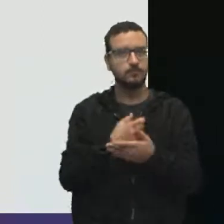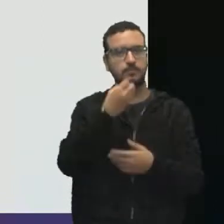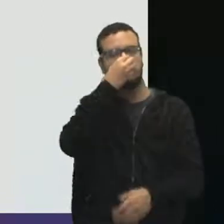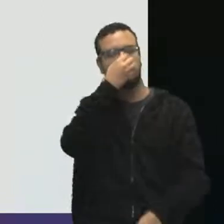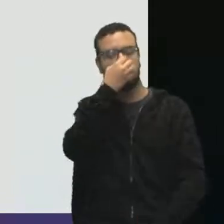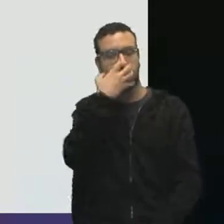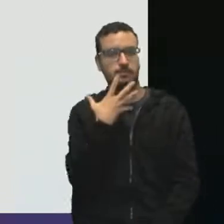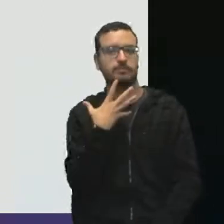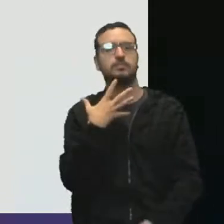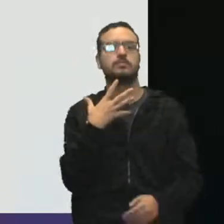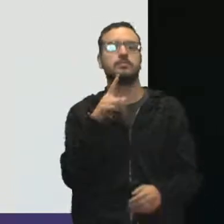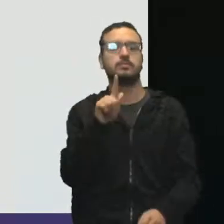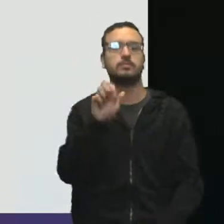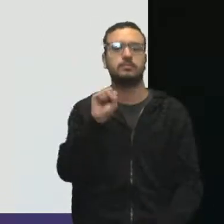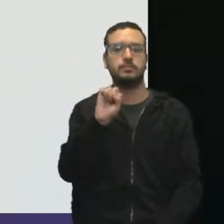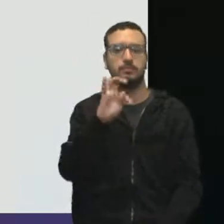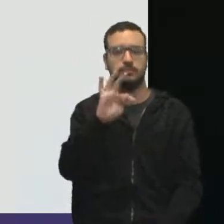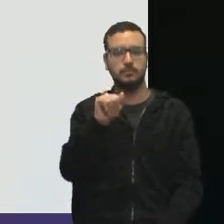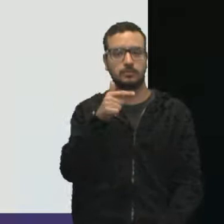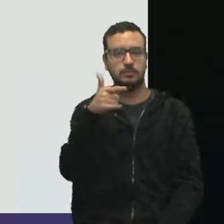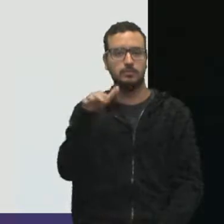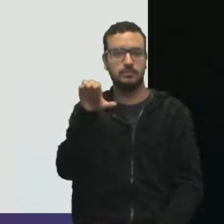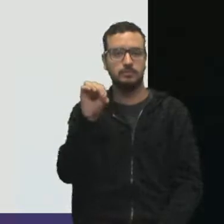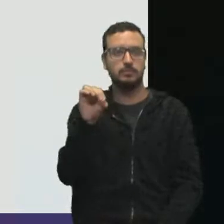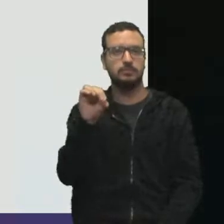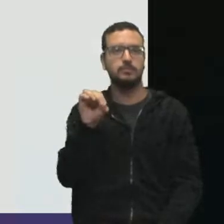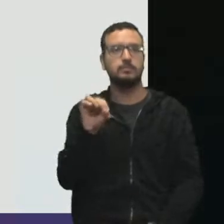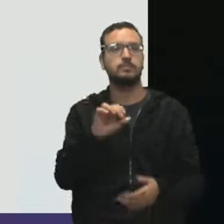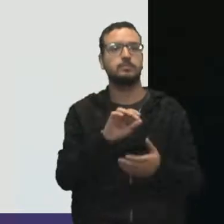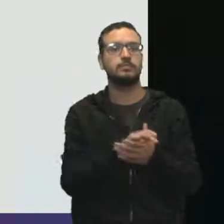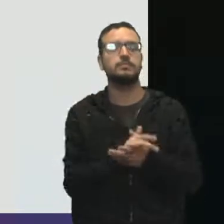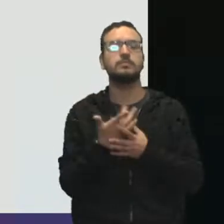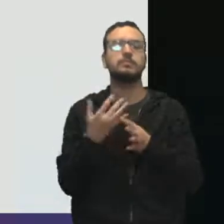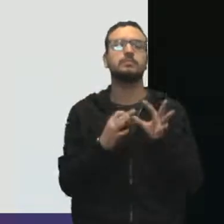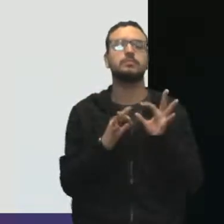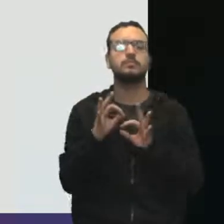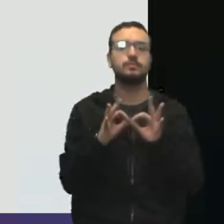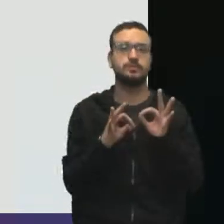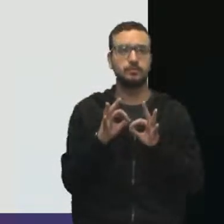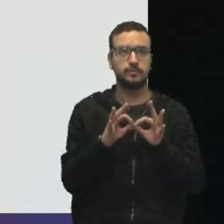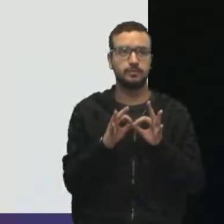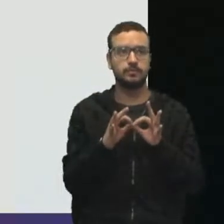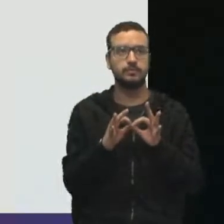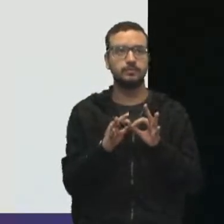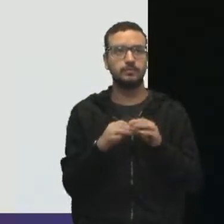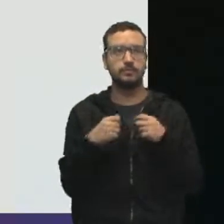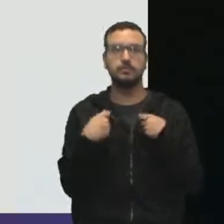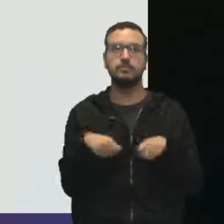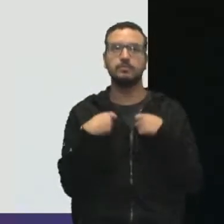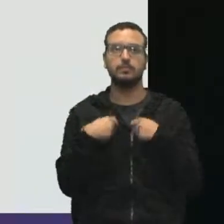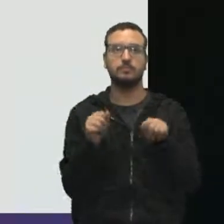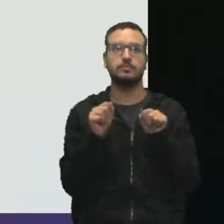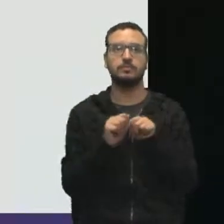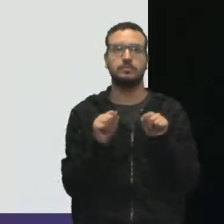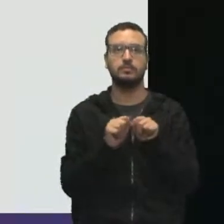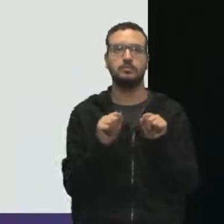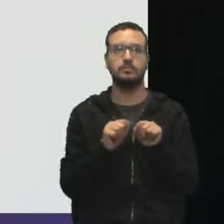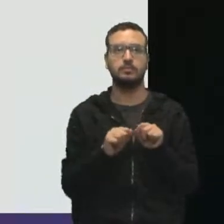boa gestão. Nesse planejamento, nós precisamos estabelecer